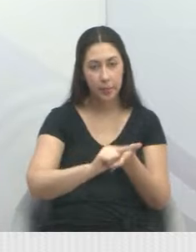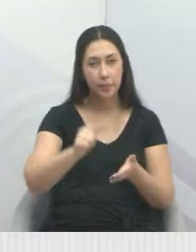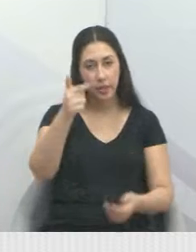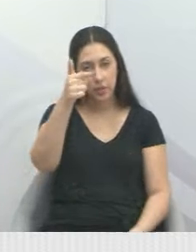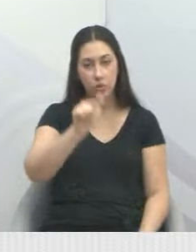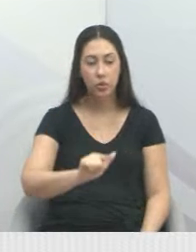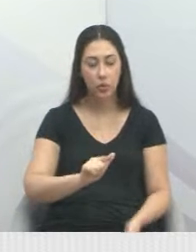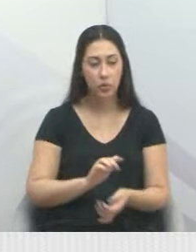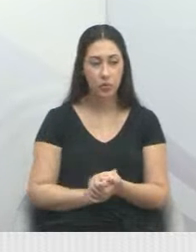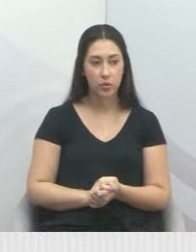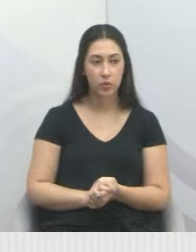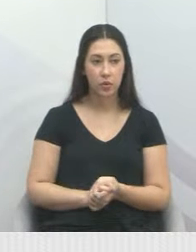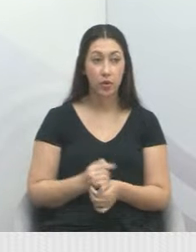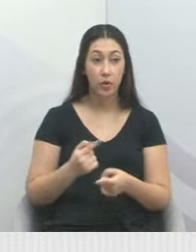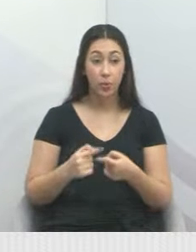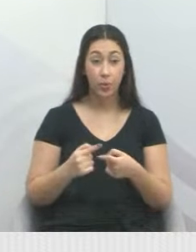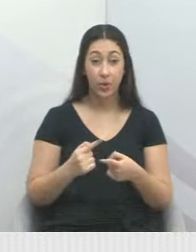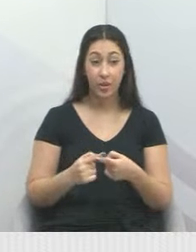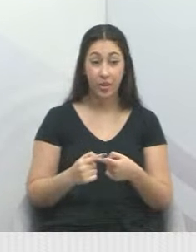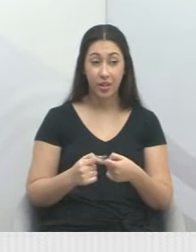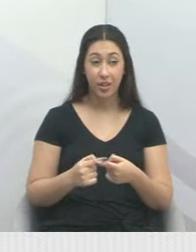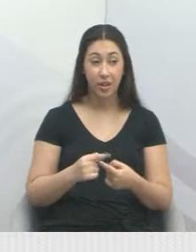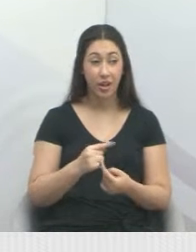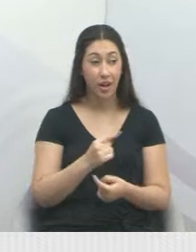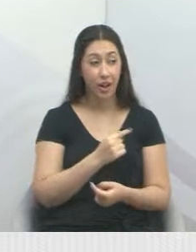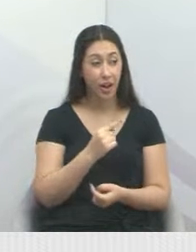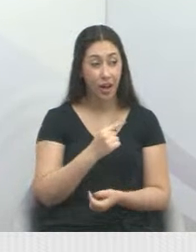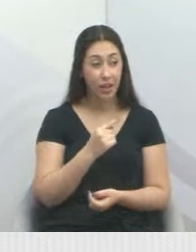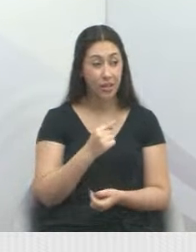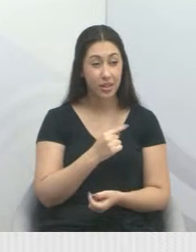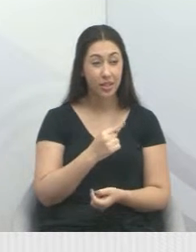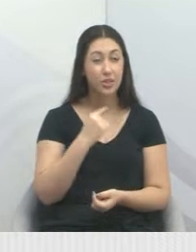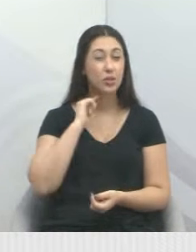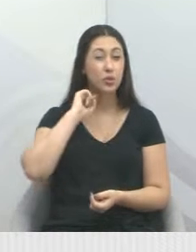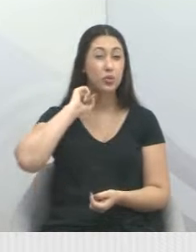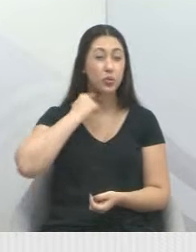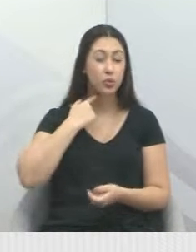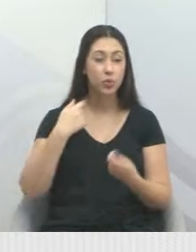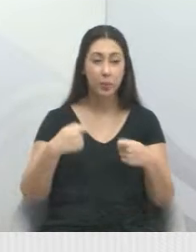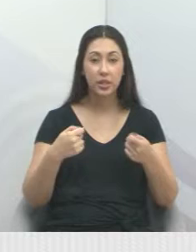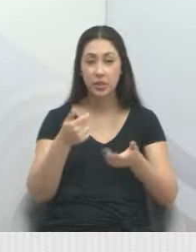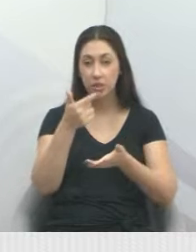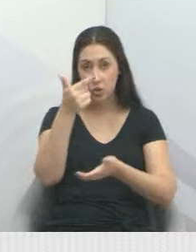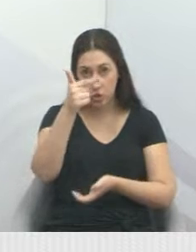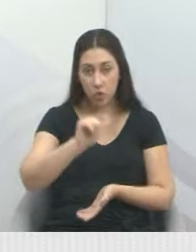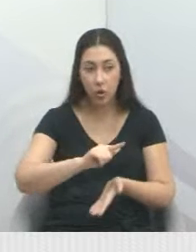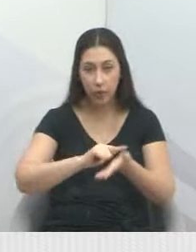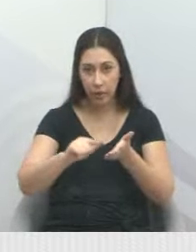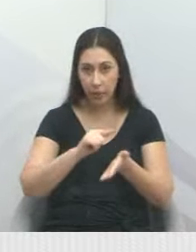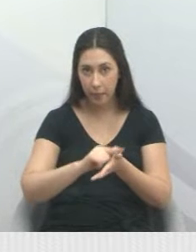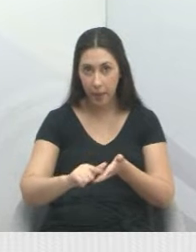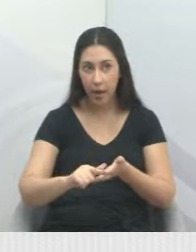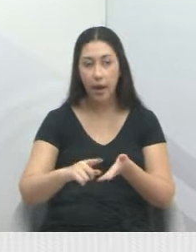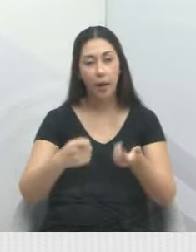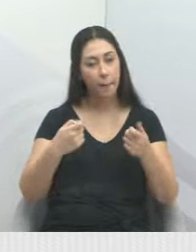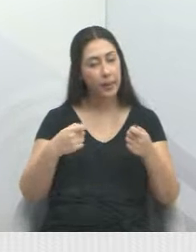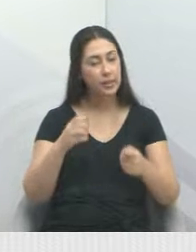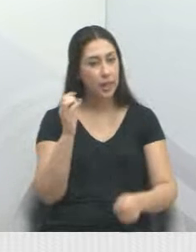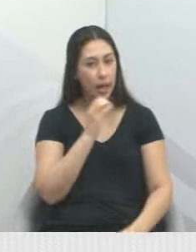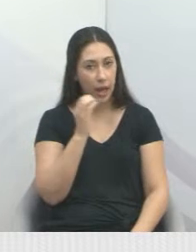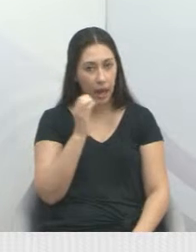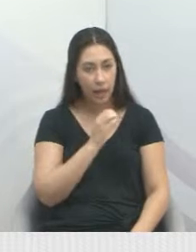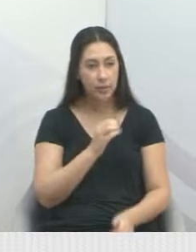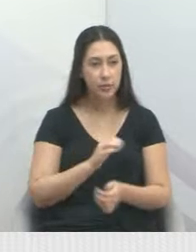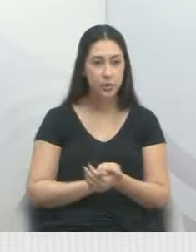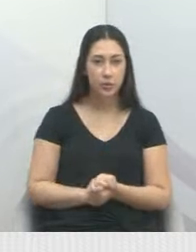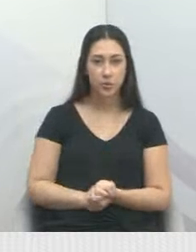porque essa valeta aí está suja, tem que limpar de novo, viu, Debal? Vamos tomar a providência rápido.